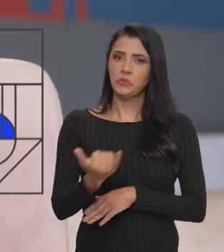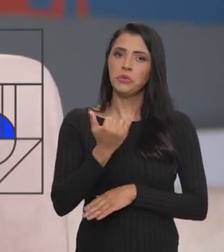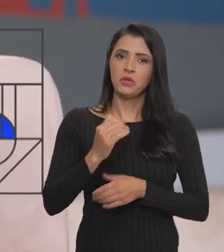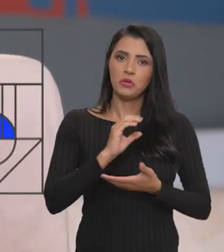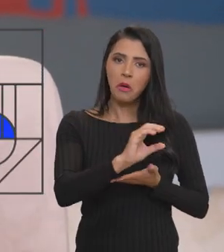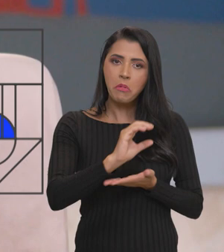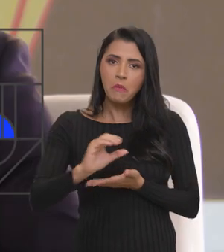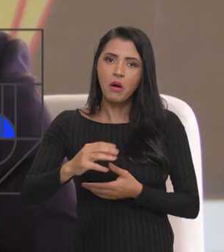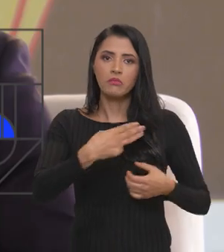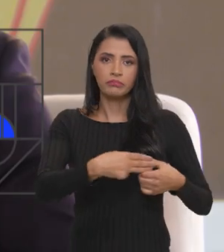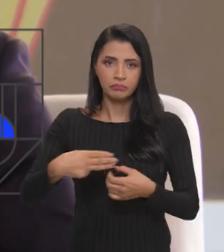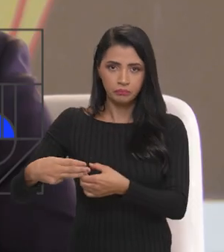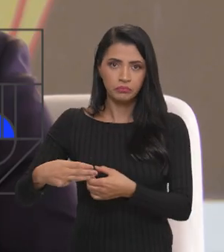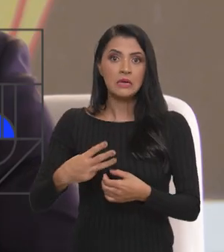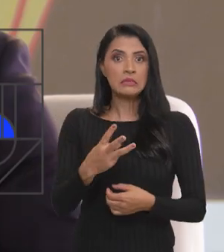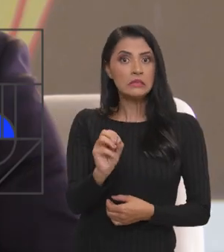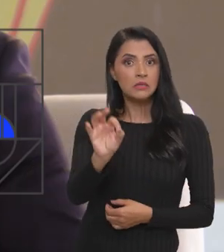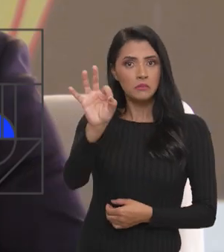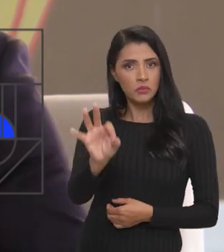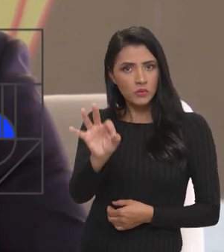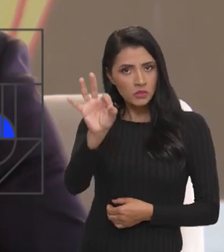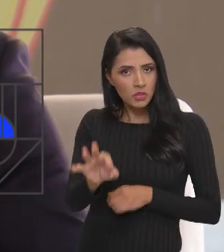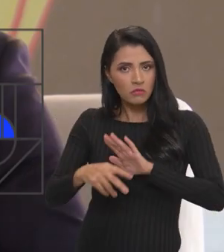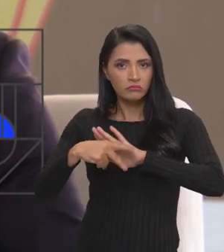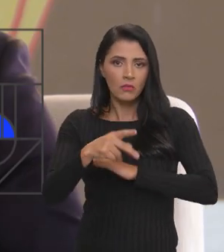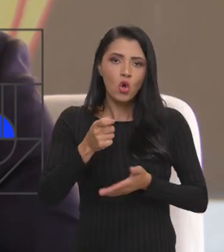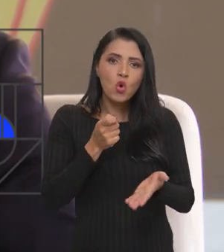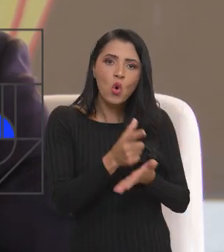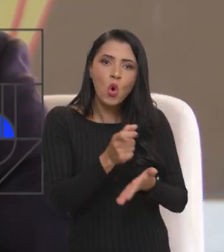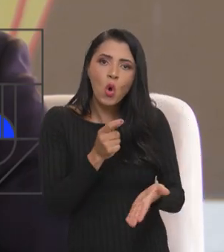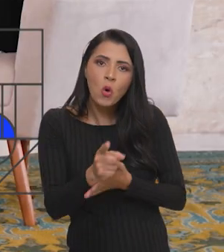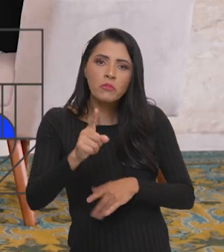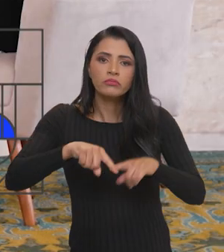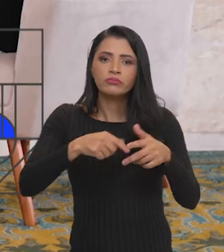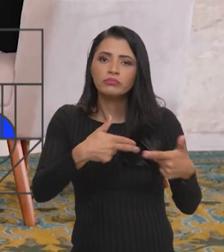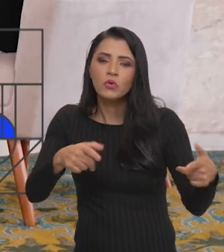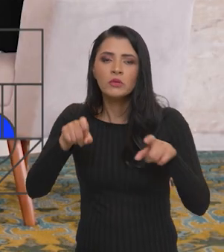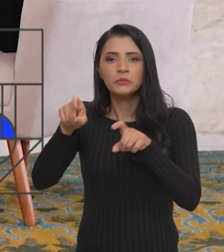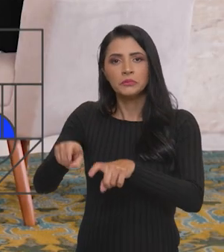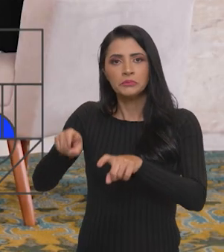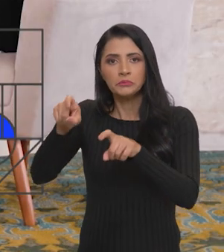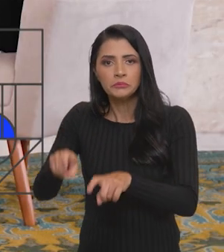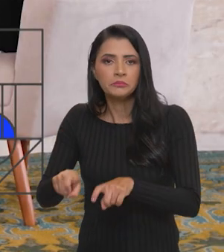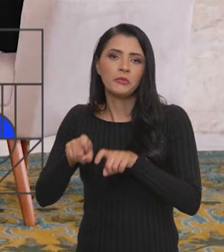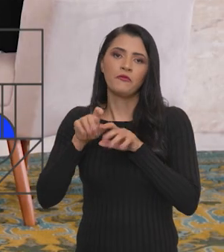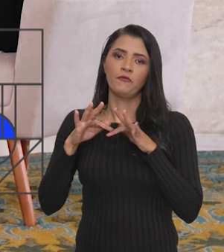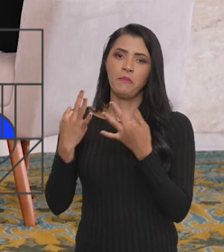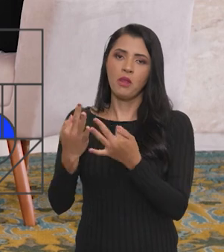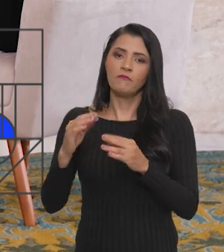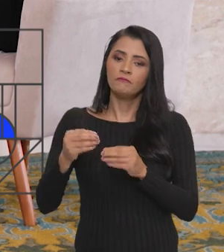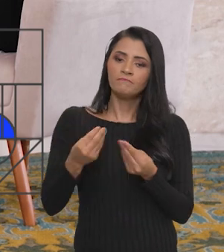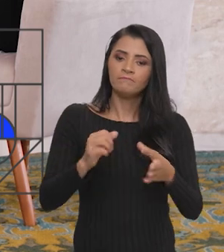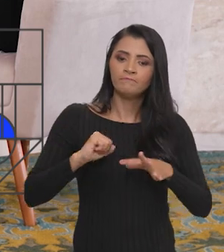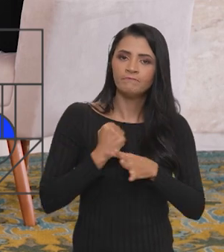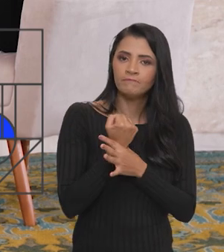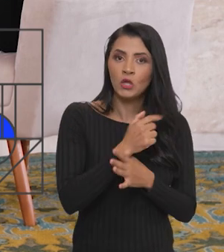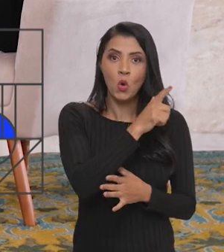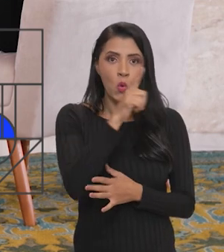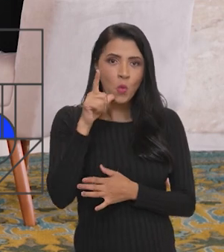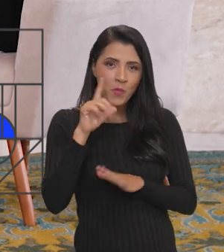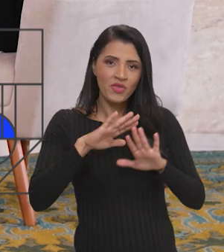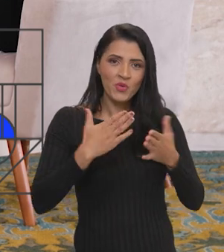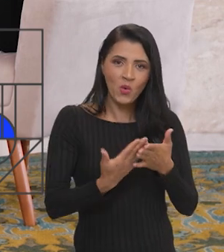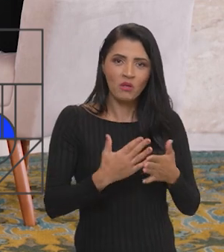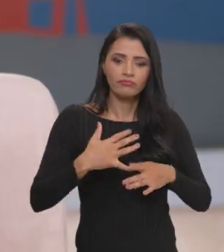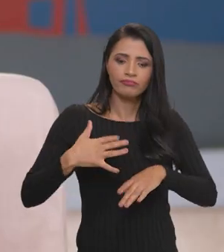CEPAÇOS para os municípios. 30% desse valor é para a compra de produtos da agricultura familiar, que vão garantir o quê? Uma merenda